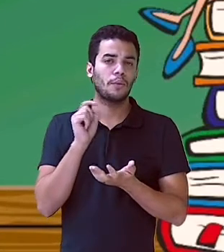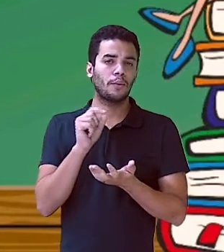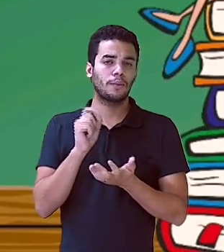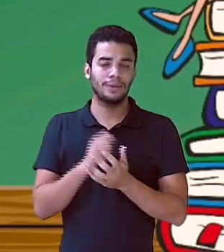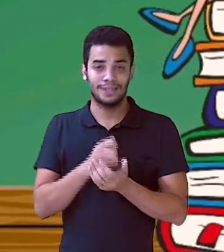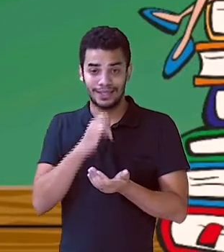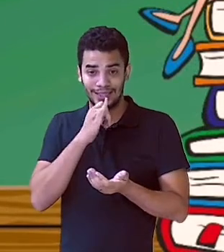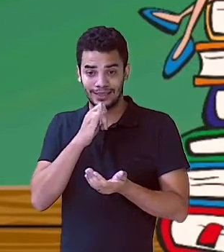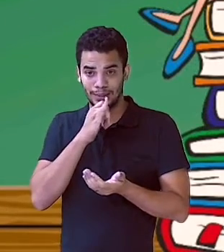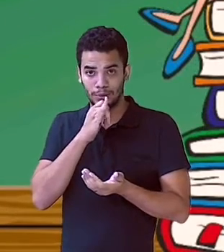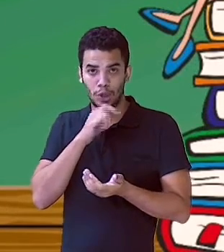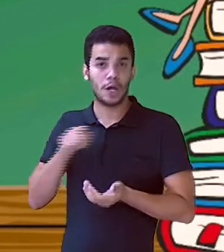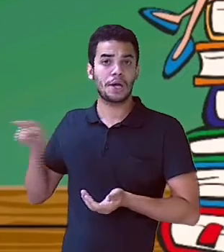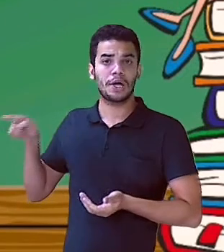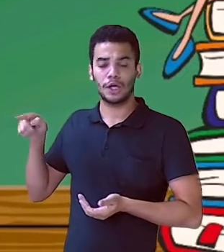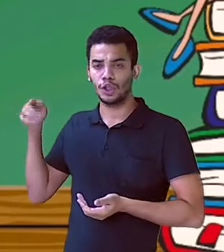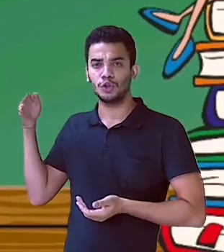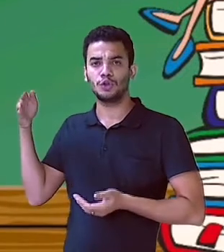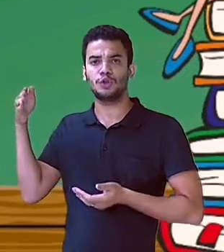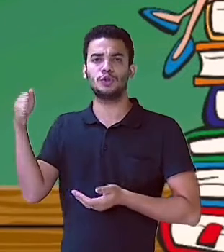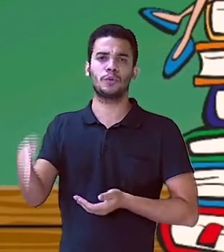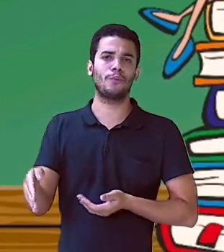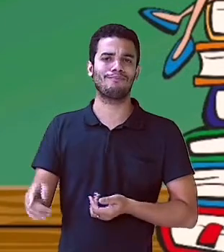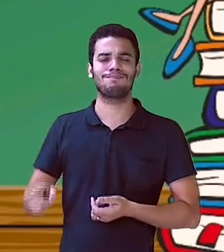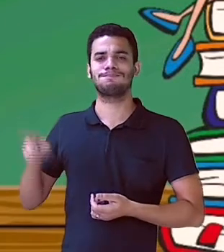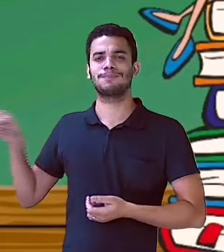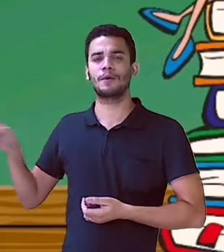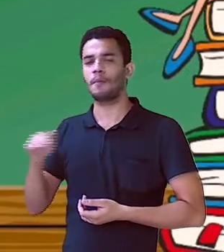ele chegou, ele morreu.